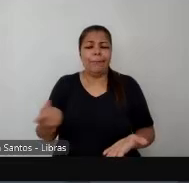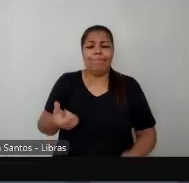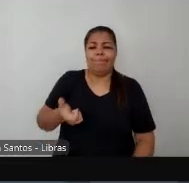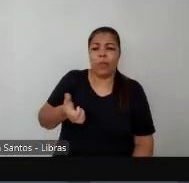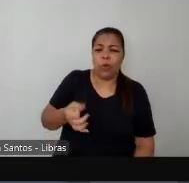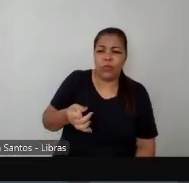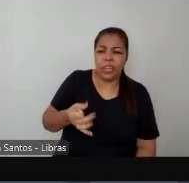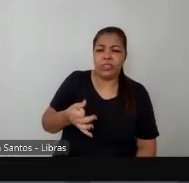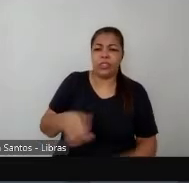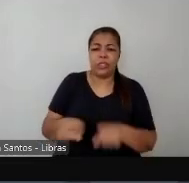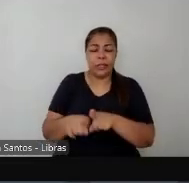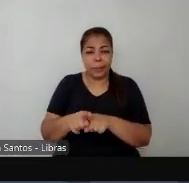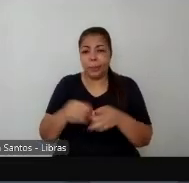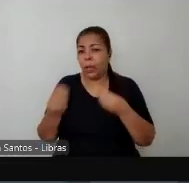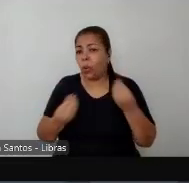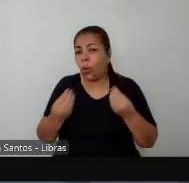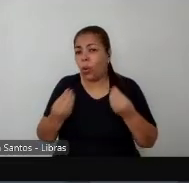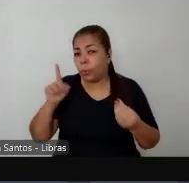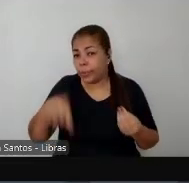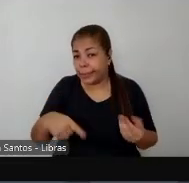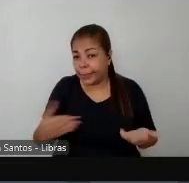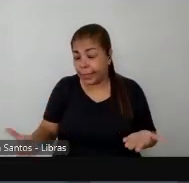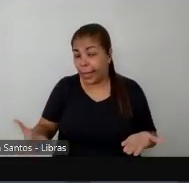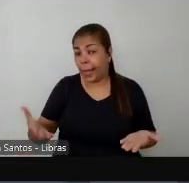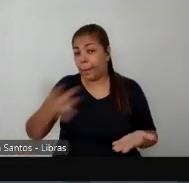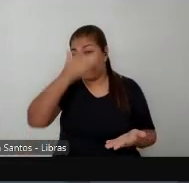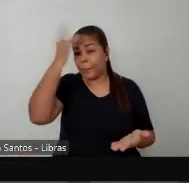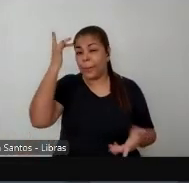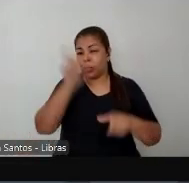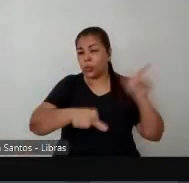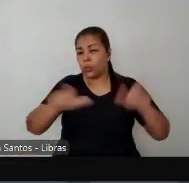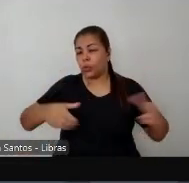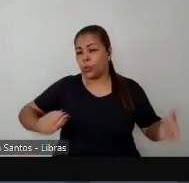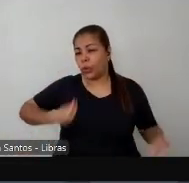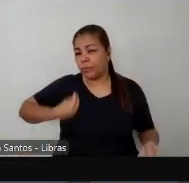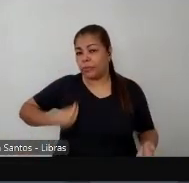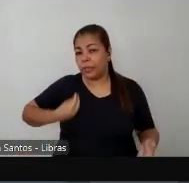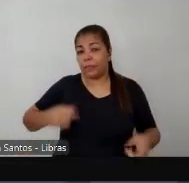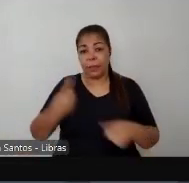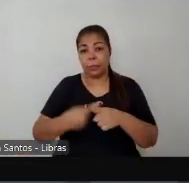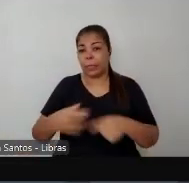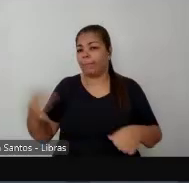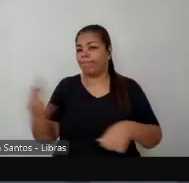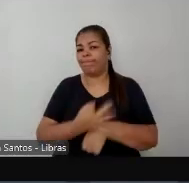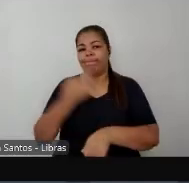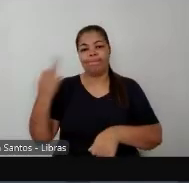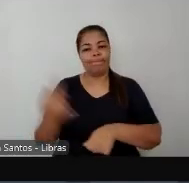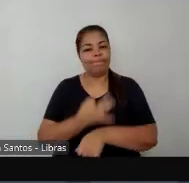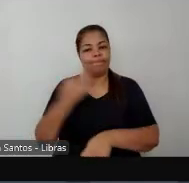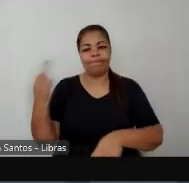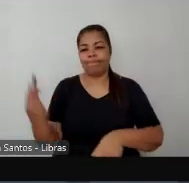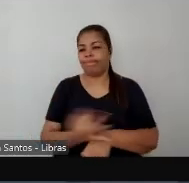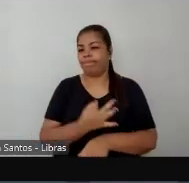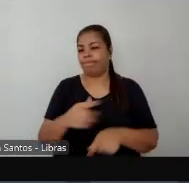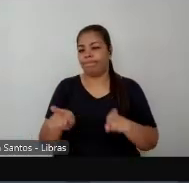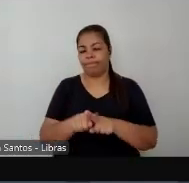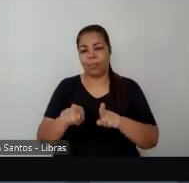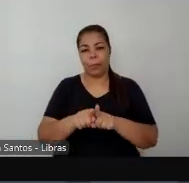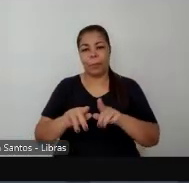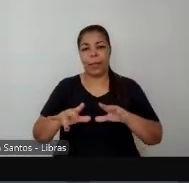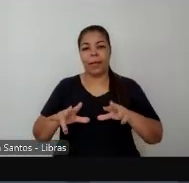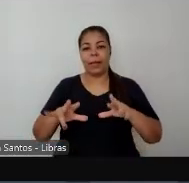fragilizada as pessoas vivem porque realmente é insuportável você viver a tirania de milicianos tiranias de